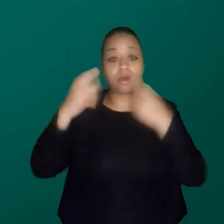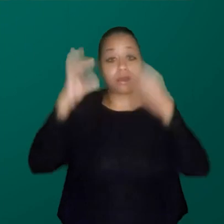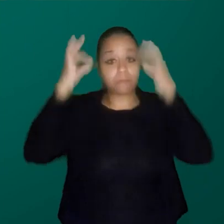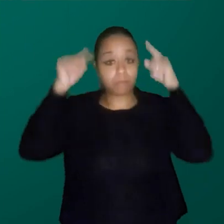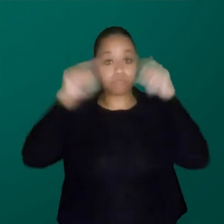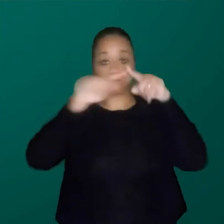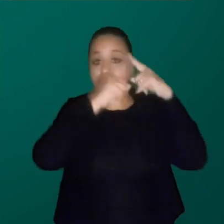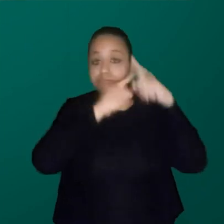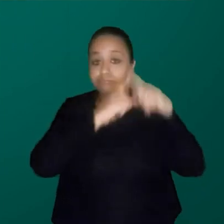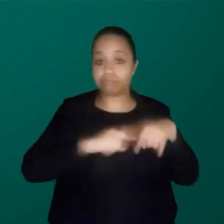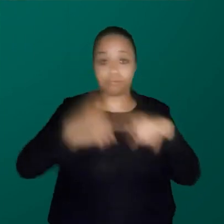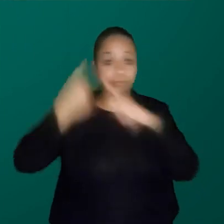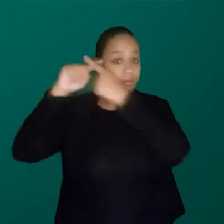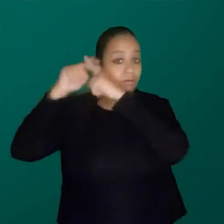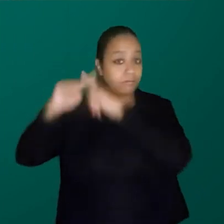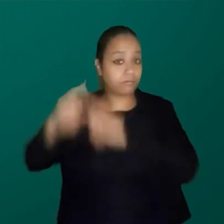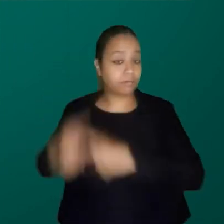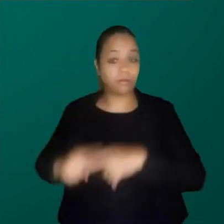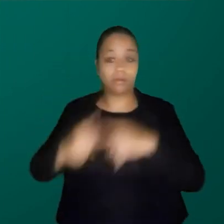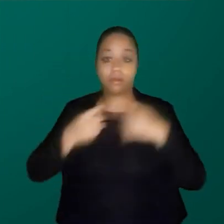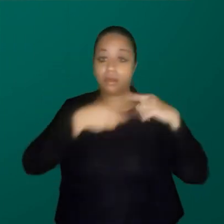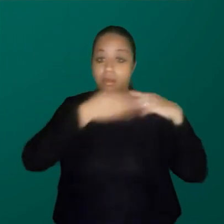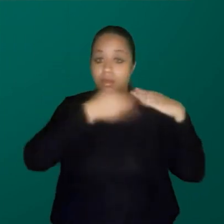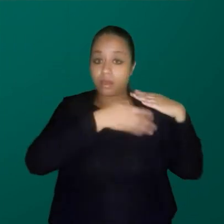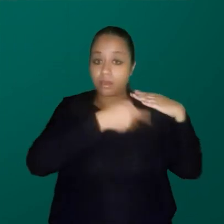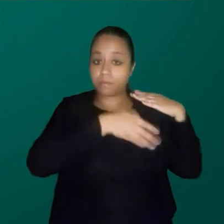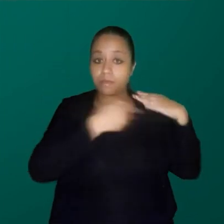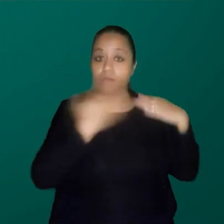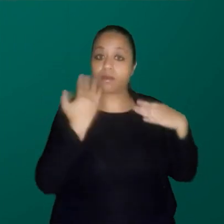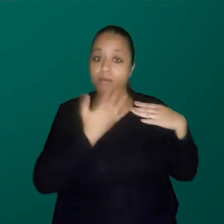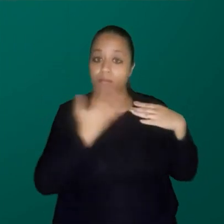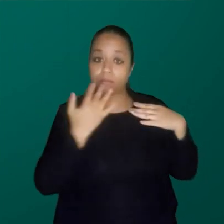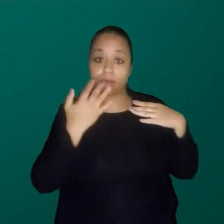lindos, que têm as pontinhas mais claras.